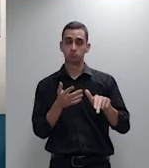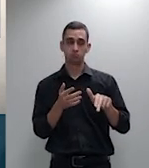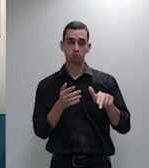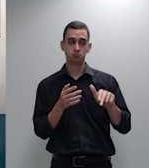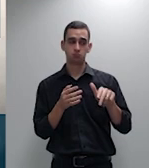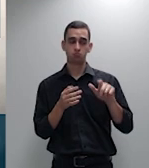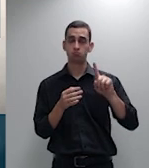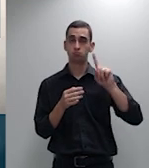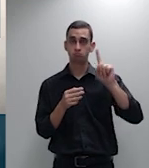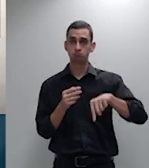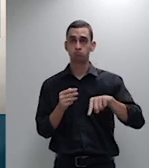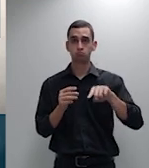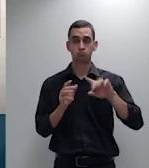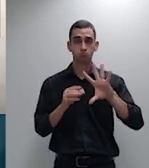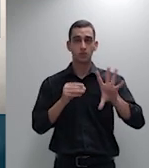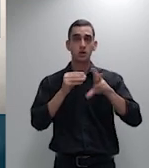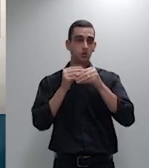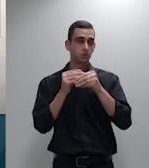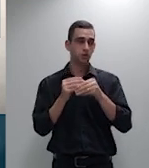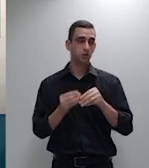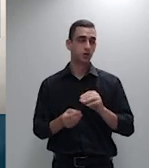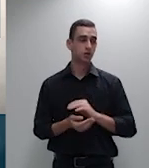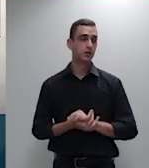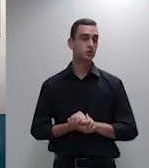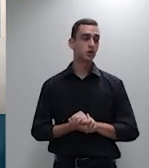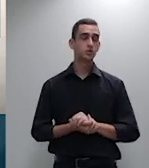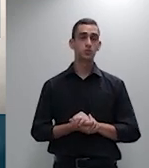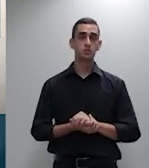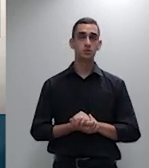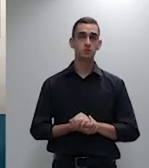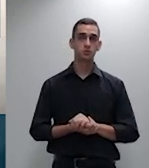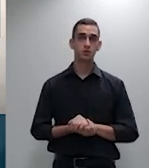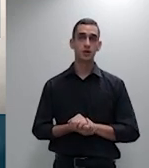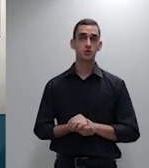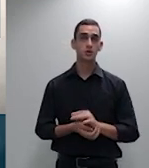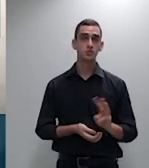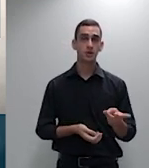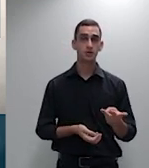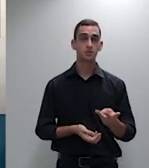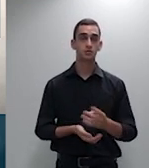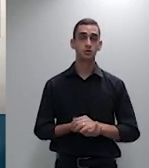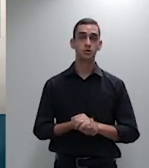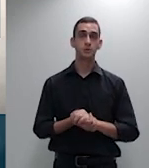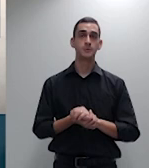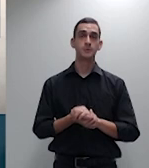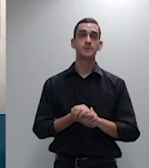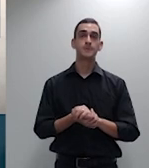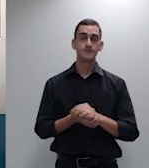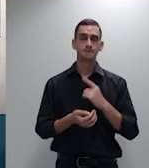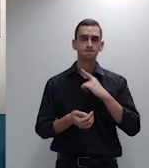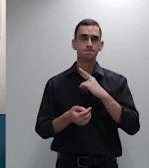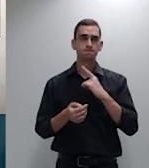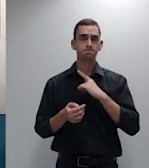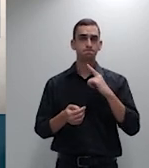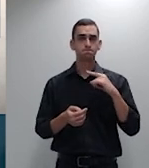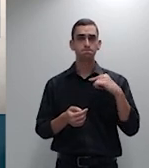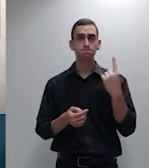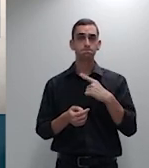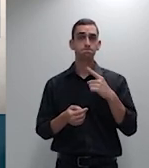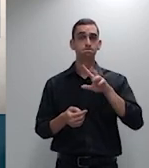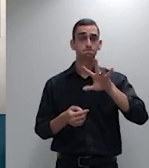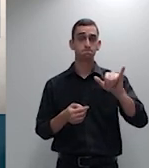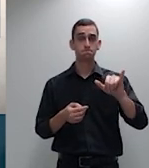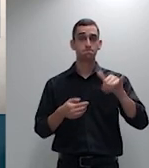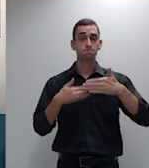tese a ideia de que claro o ônus o ônus é do banco